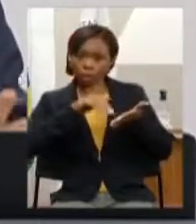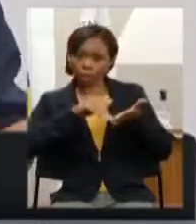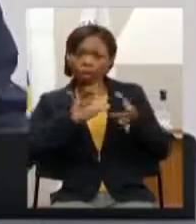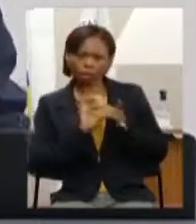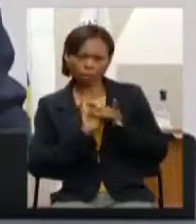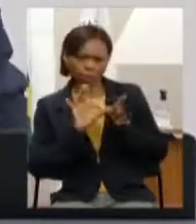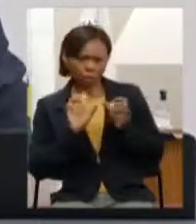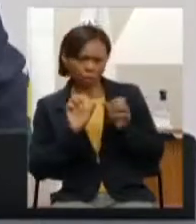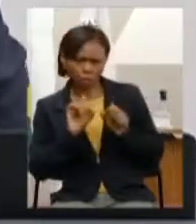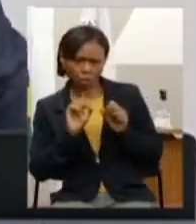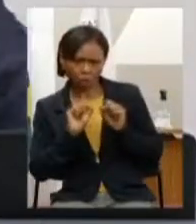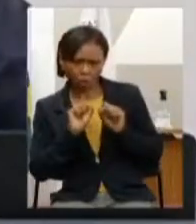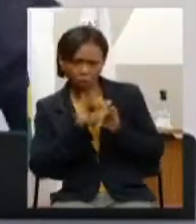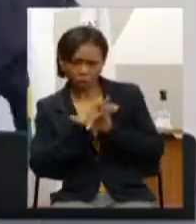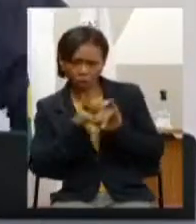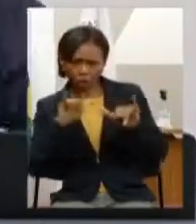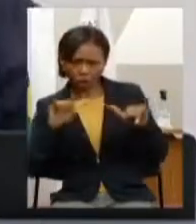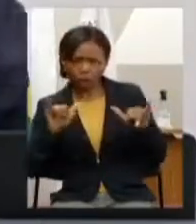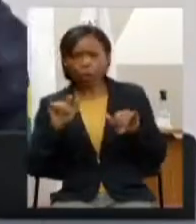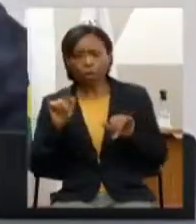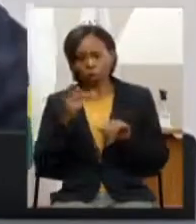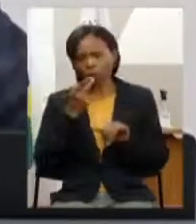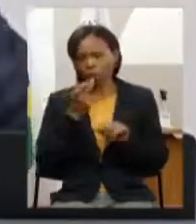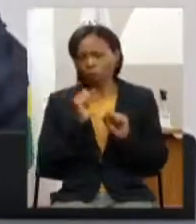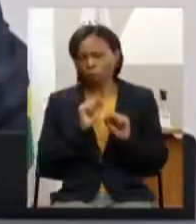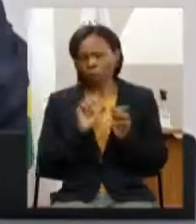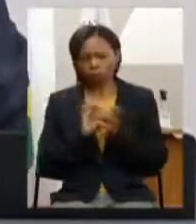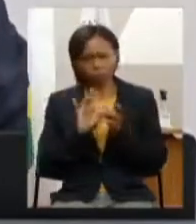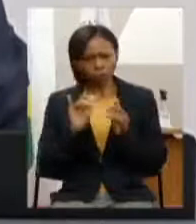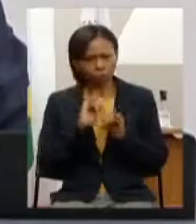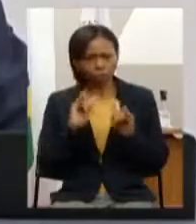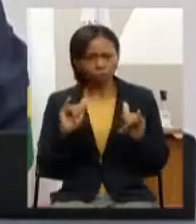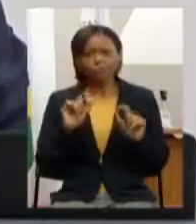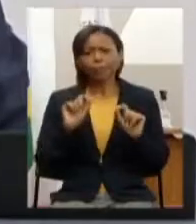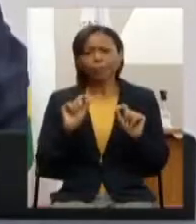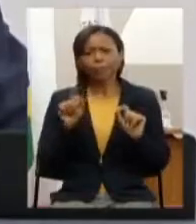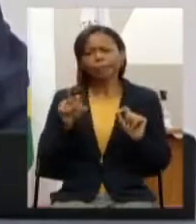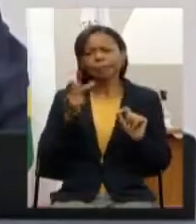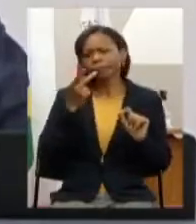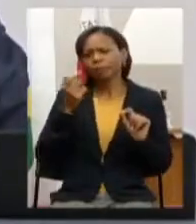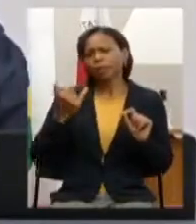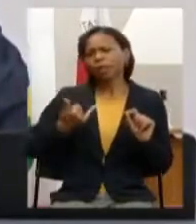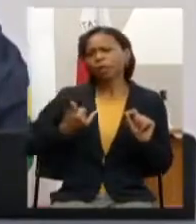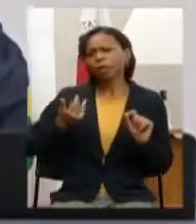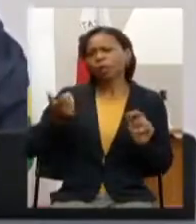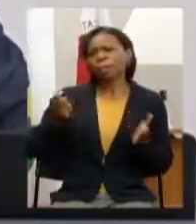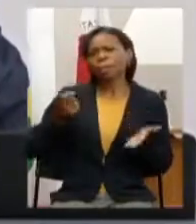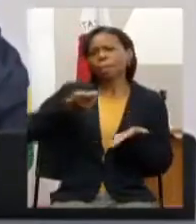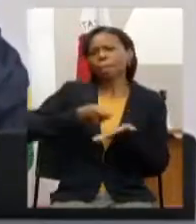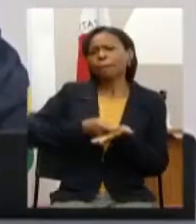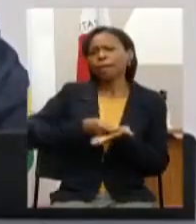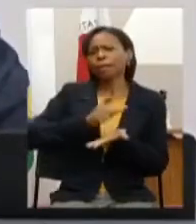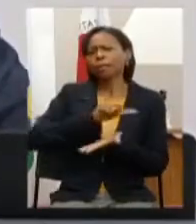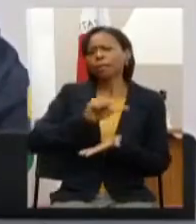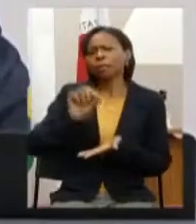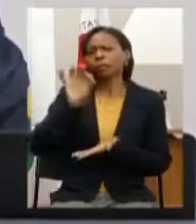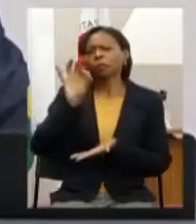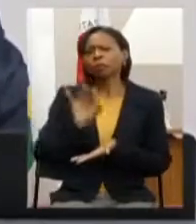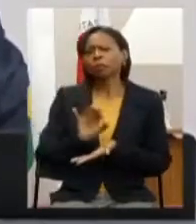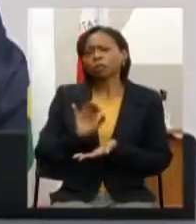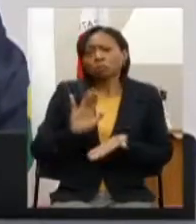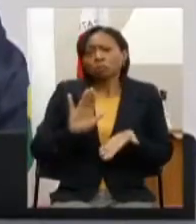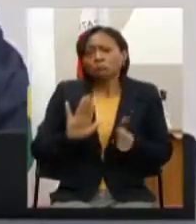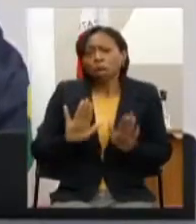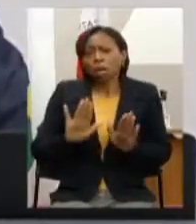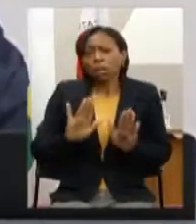publicizar isso e ele disse que sim que esse ano efetuaria o pagamento do 100% e até agora estamos chegando no